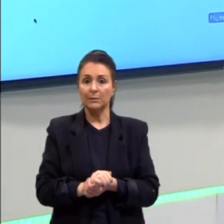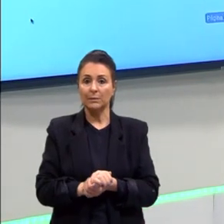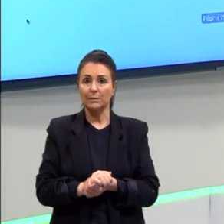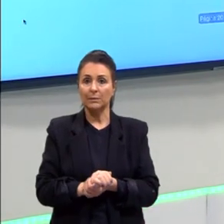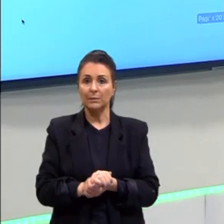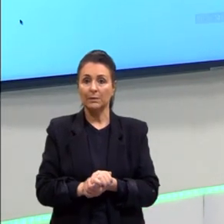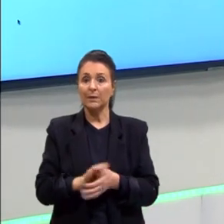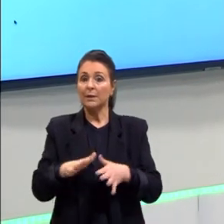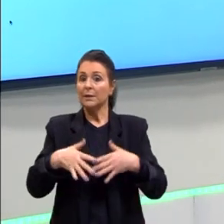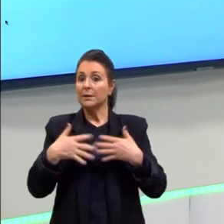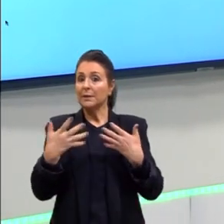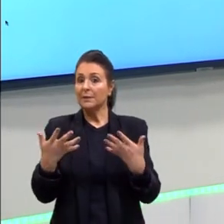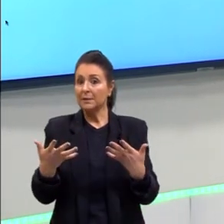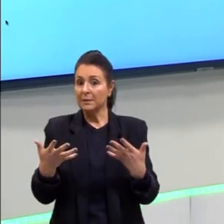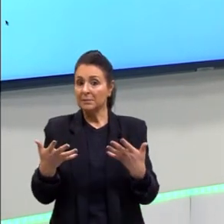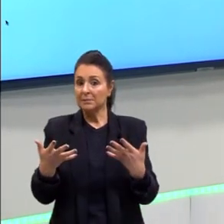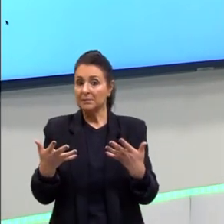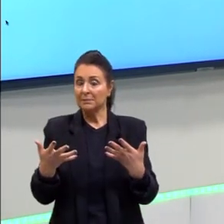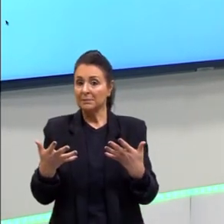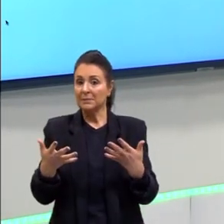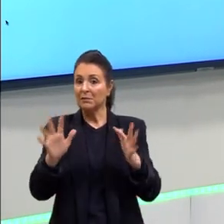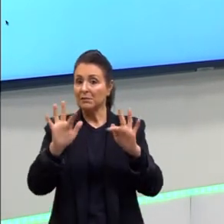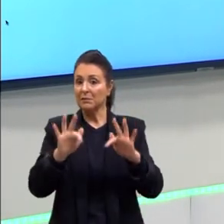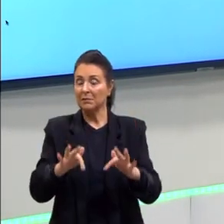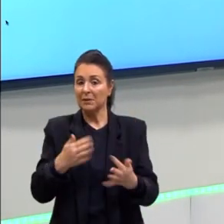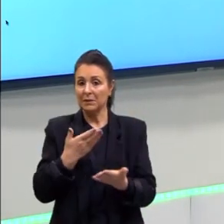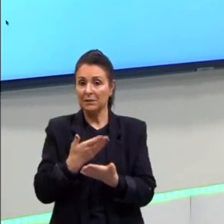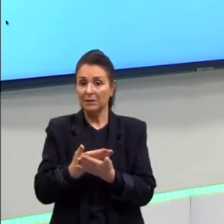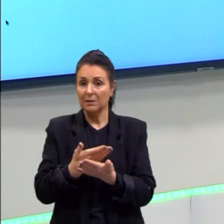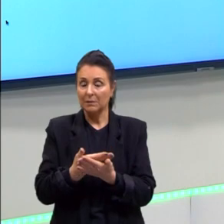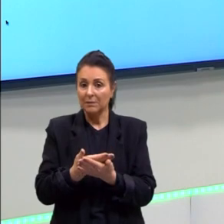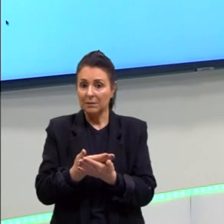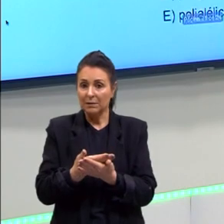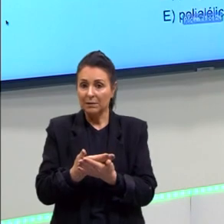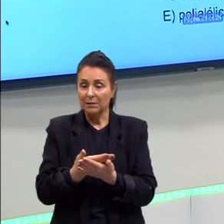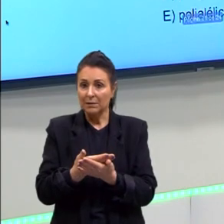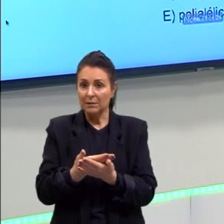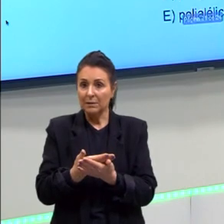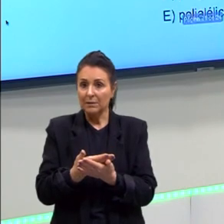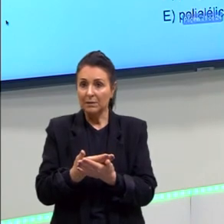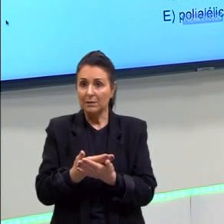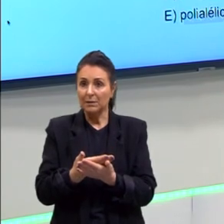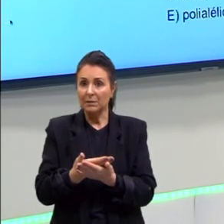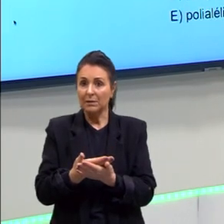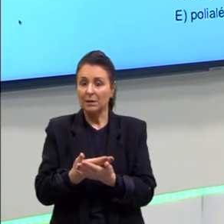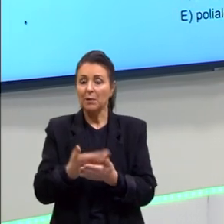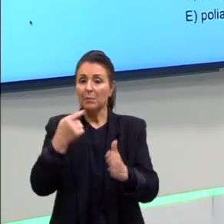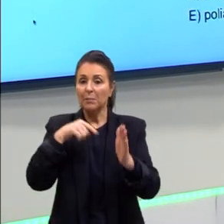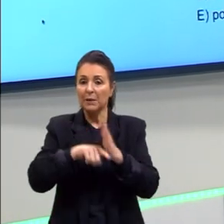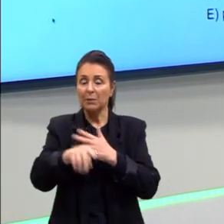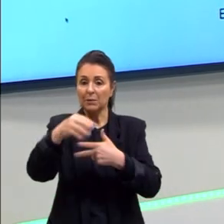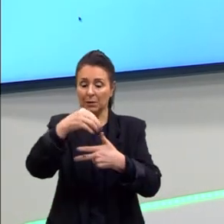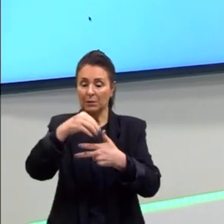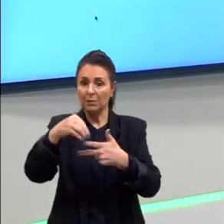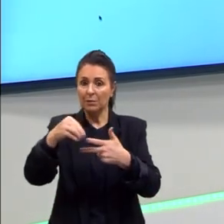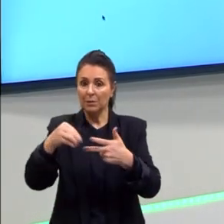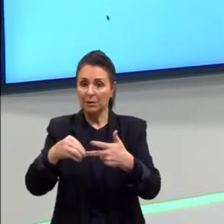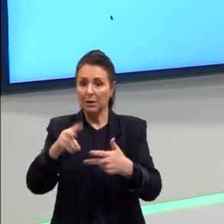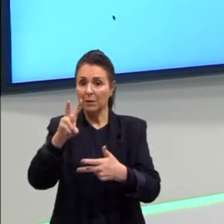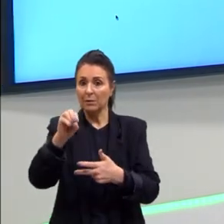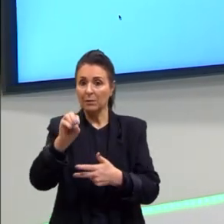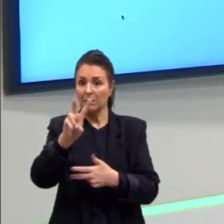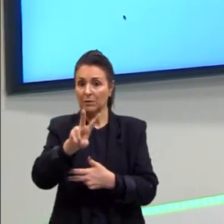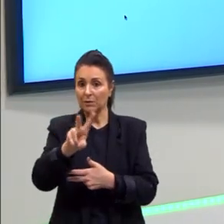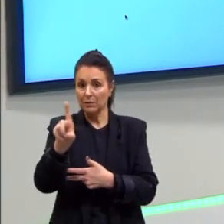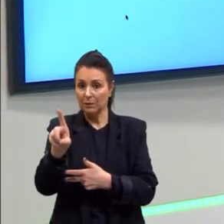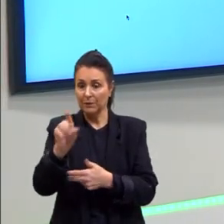Então, para acabar, aí finalizando, então, vou passar só bem rapidinho essa questão do Enem 2021.